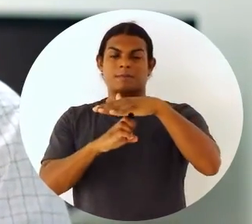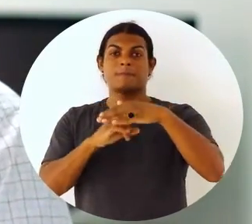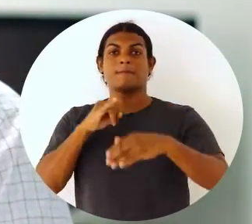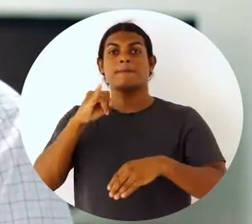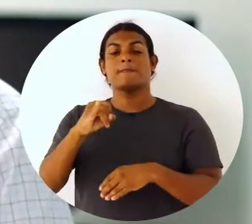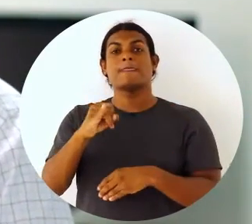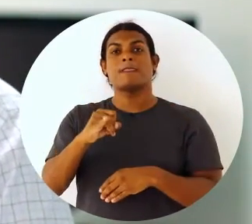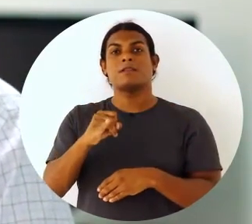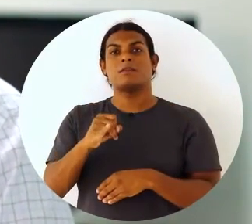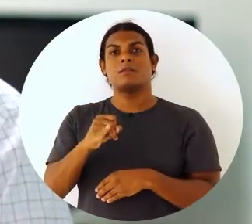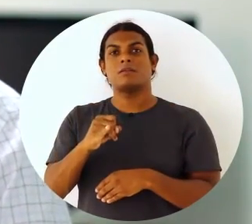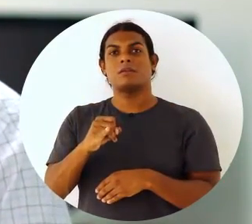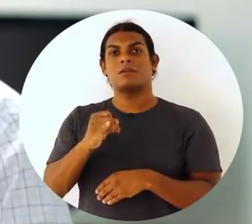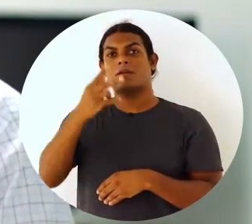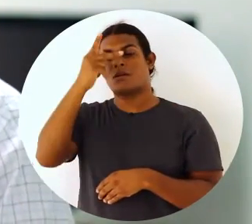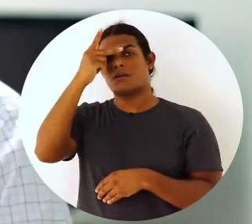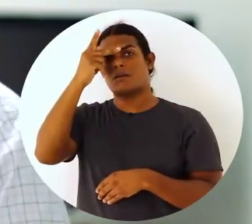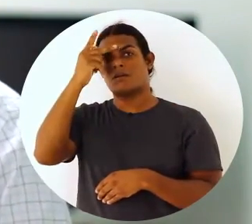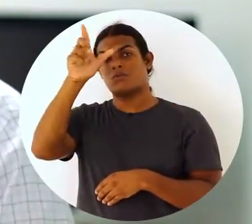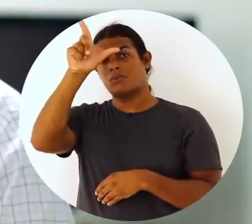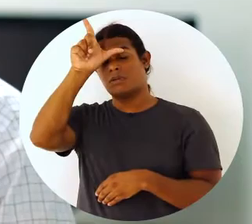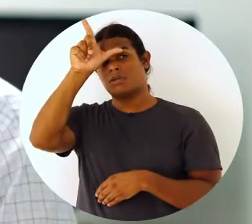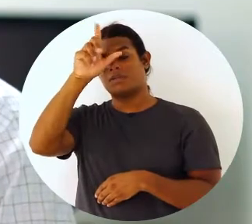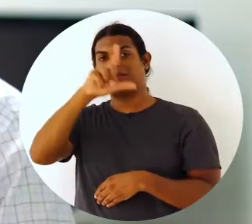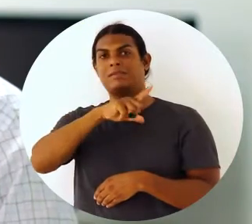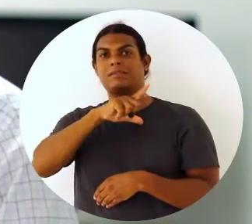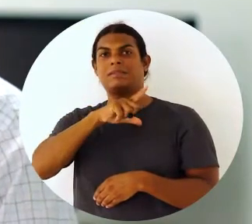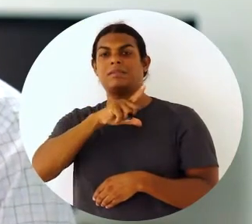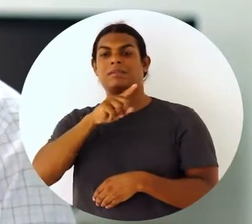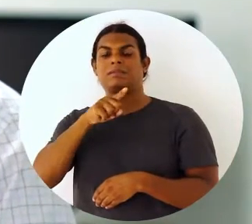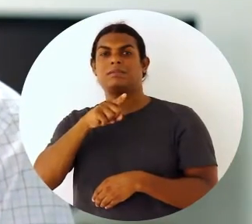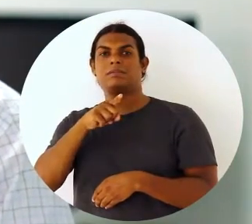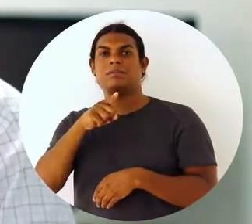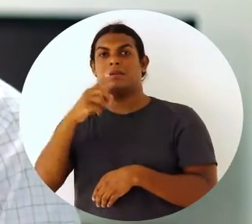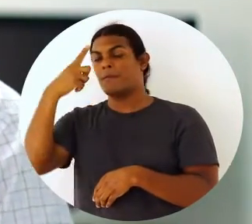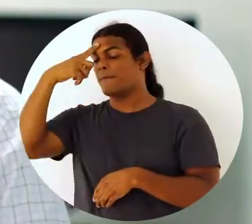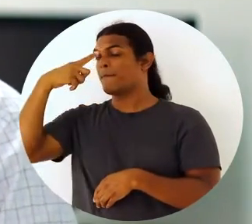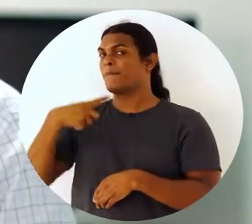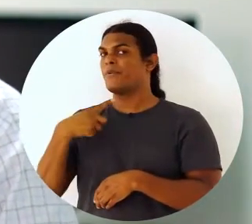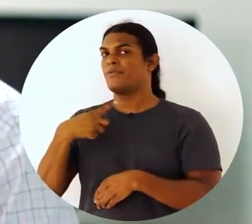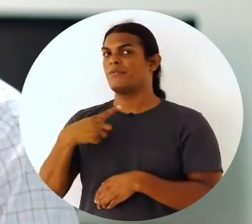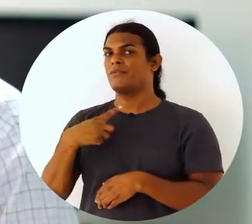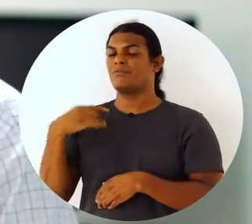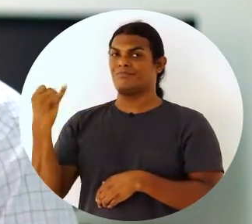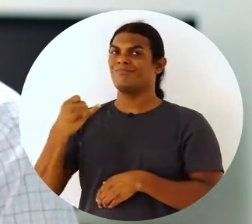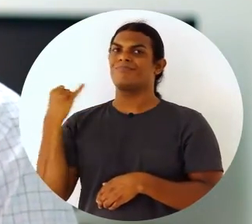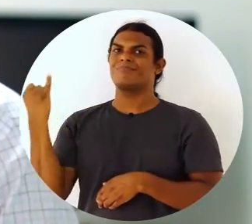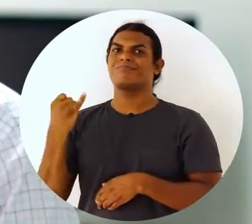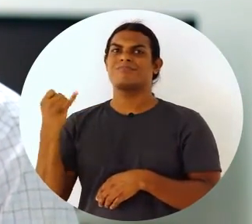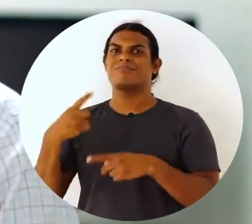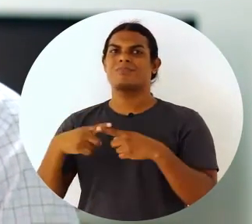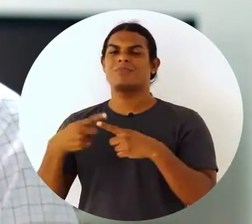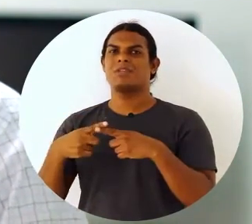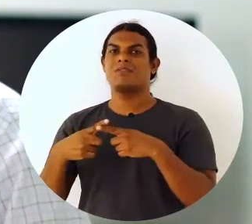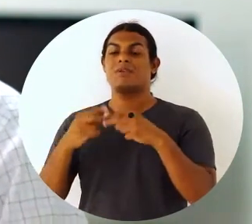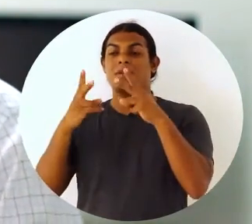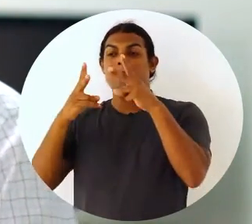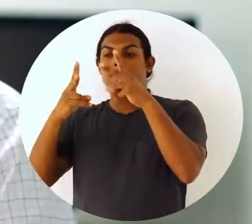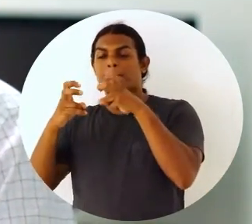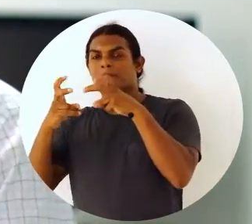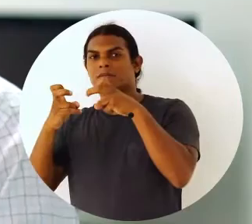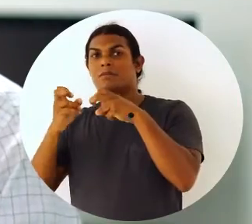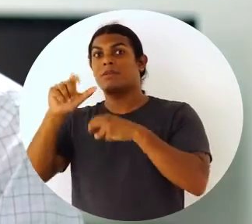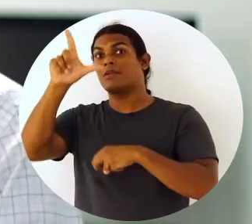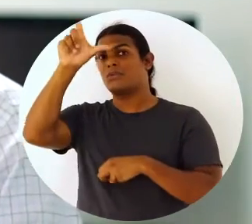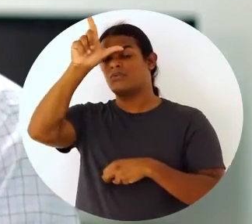tiver esse perfil de realmente ser mais cobrado para resolver seu trabalho, para ele vai ser um elemento motivador, porque ele vai ver como líder e aí como uma